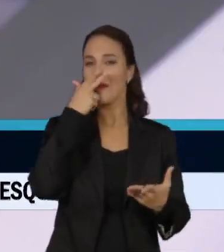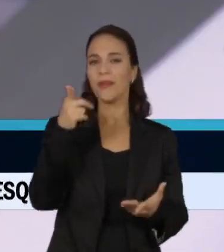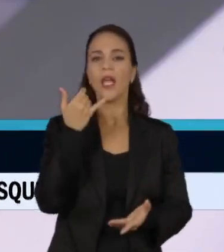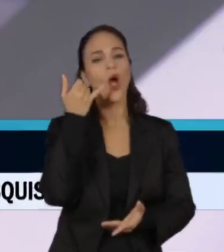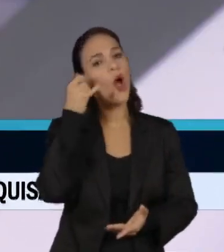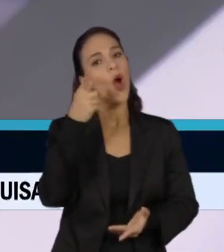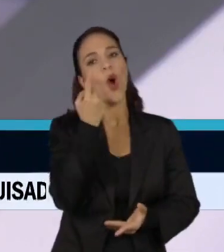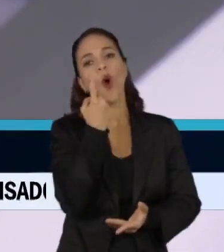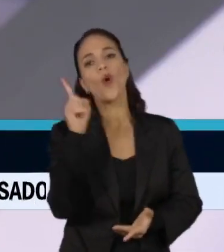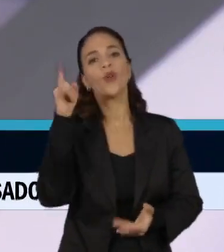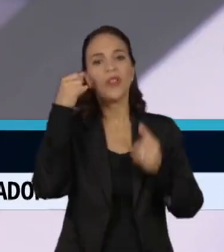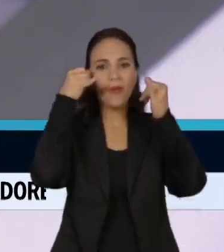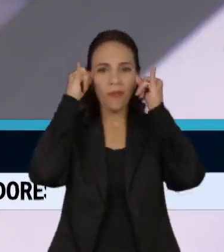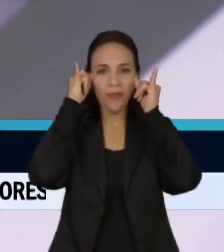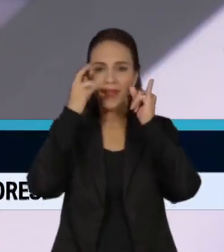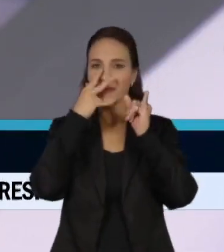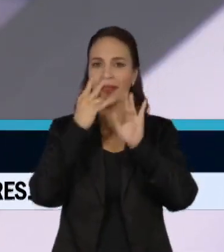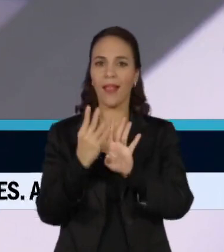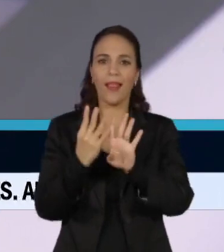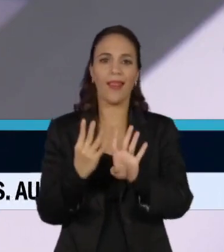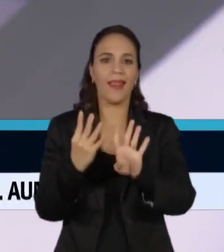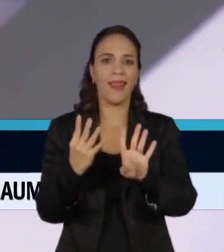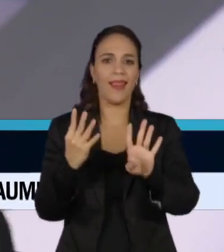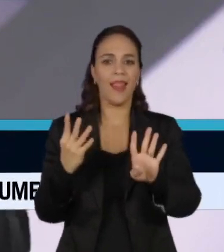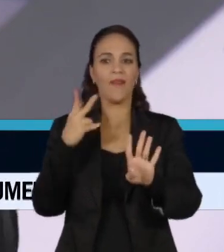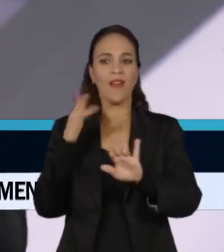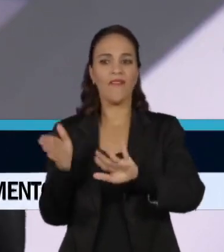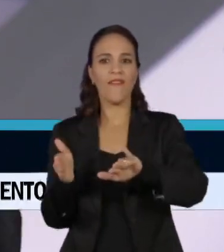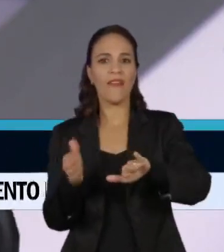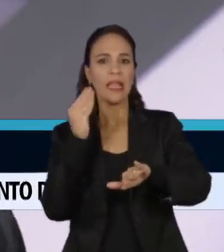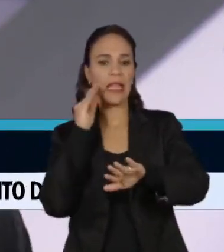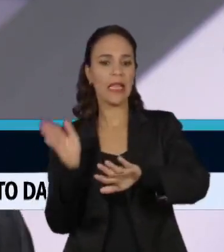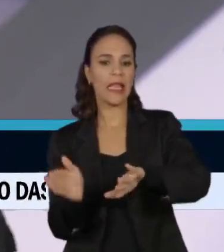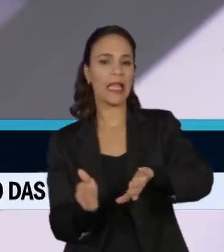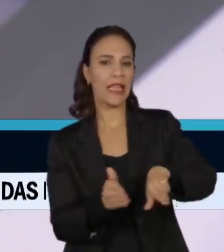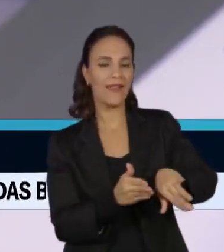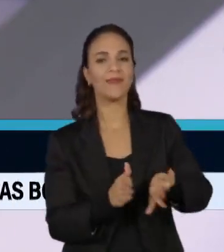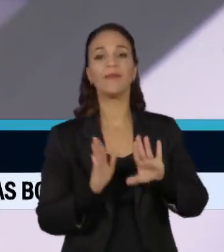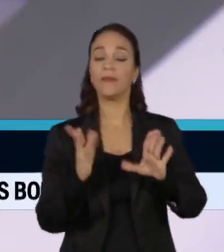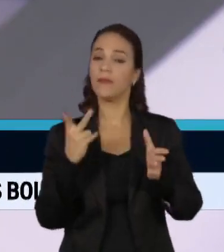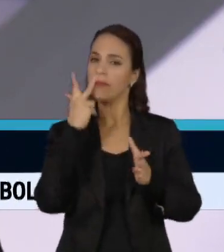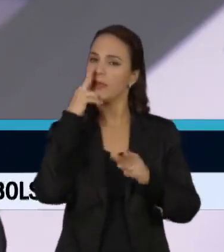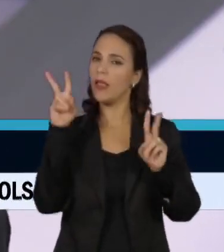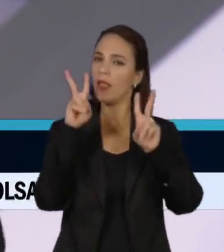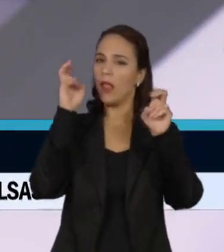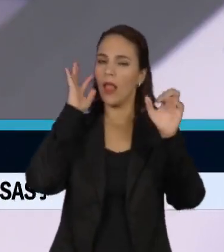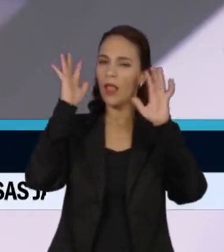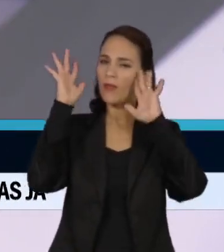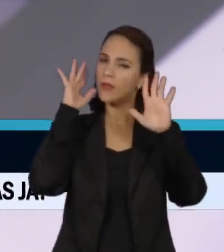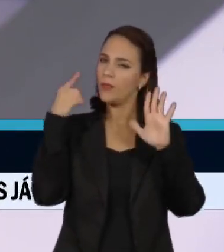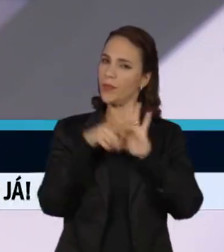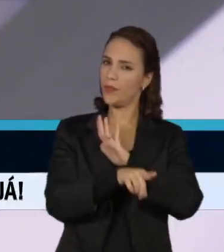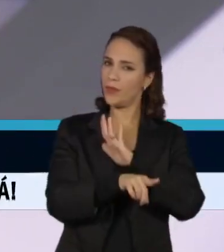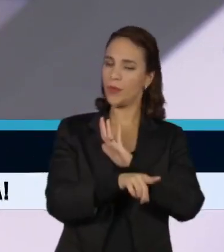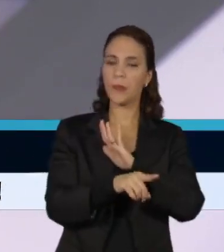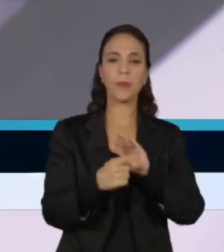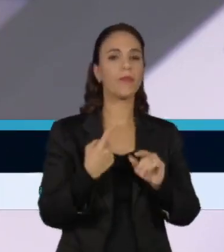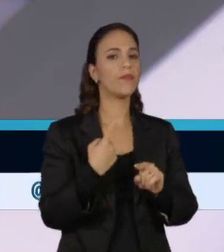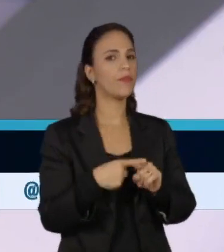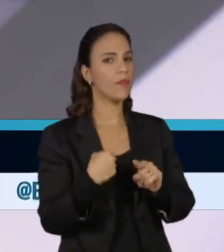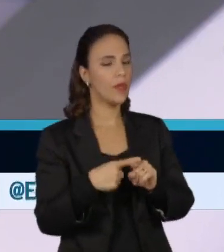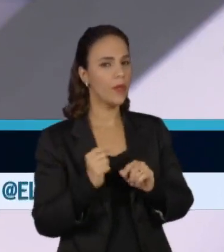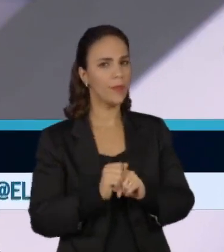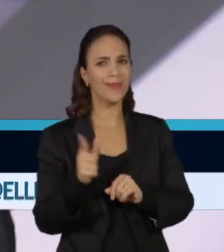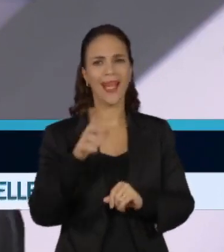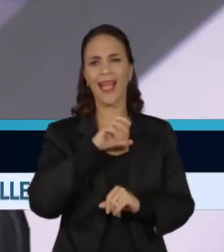boiada que estão tentando passar, mas ele talvez traz uma reflexão mais profunda, que se tem um problema, se o